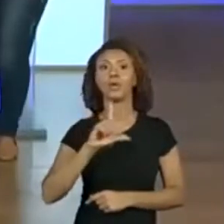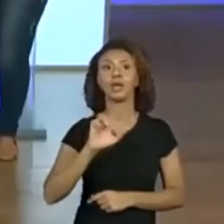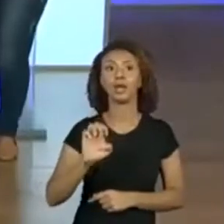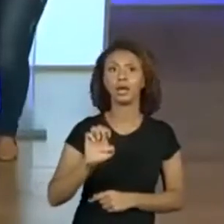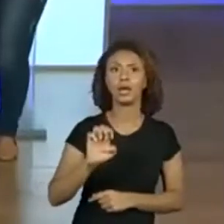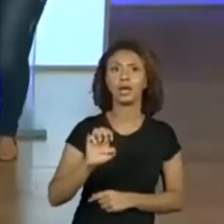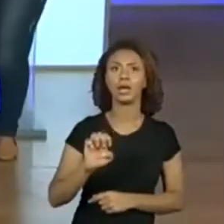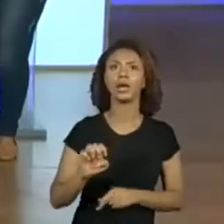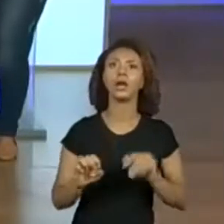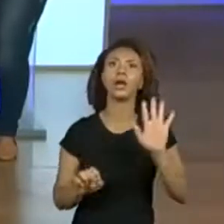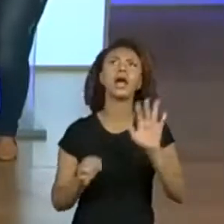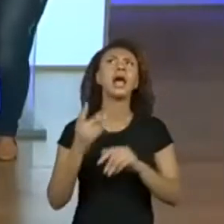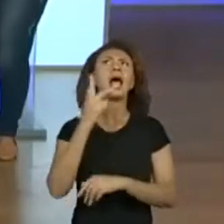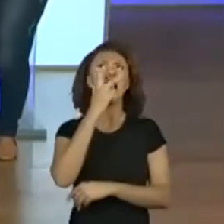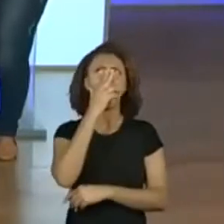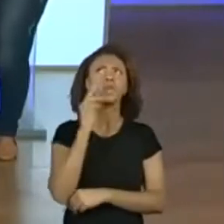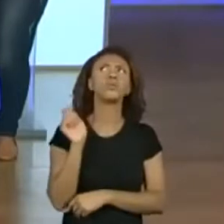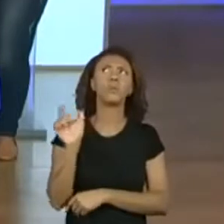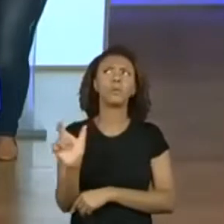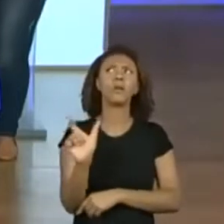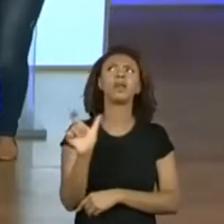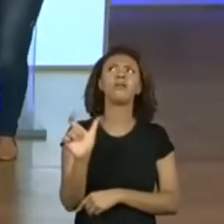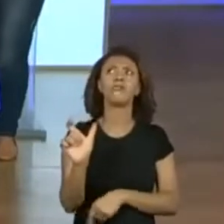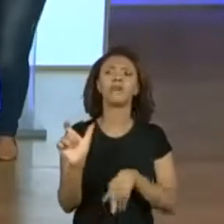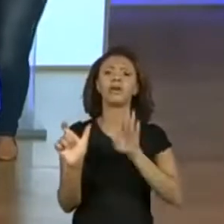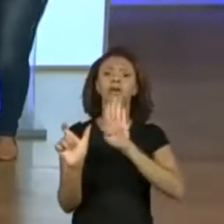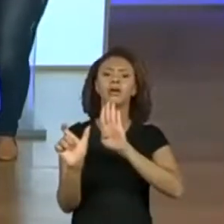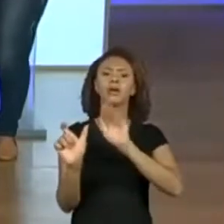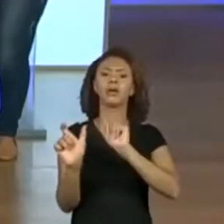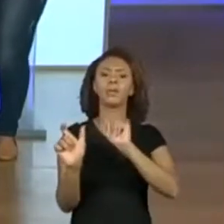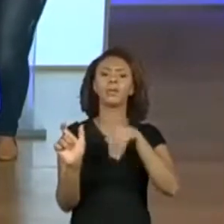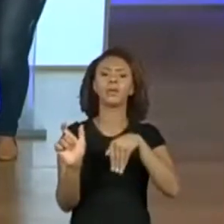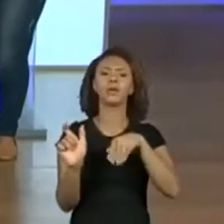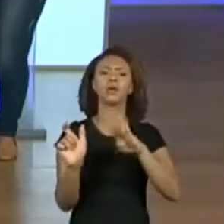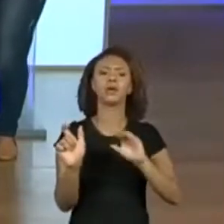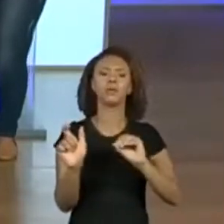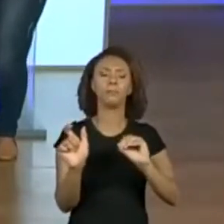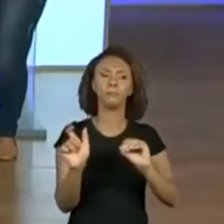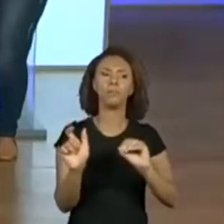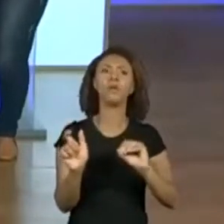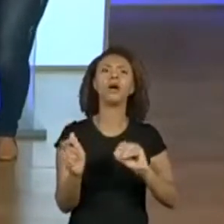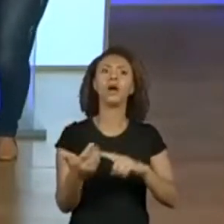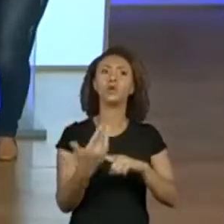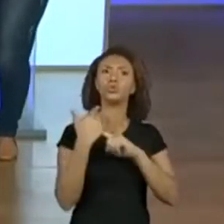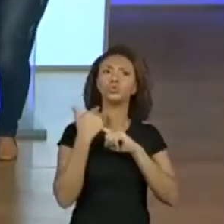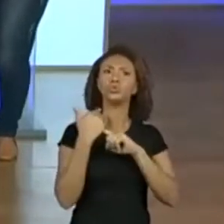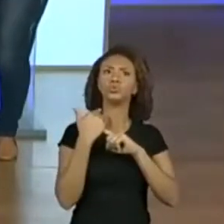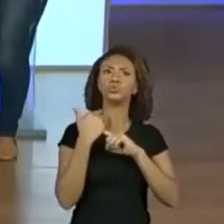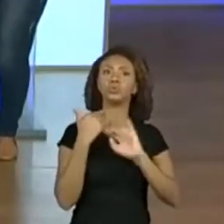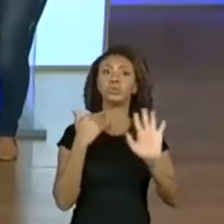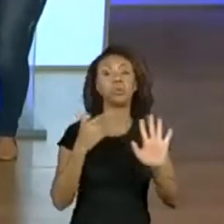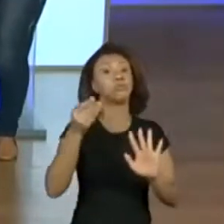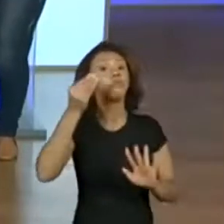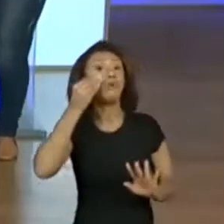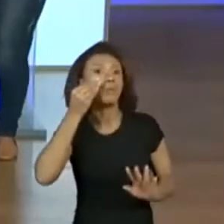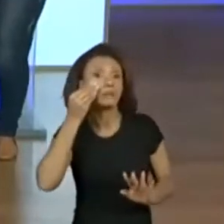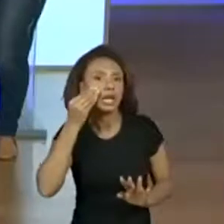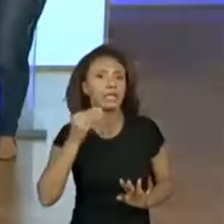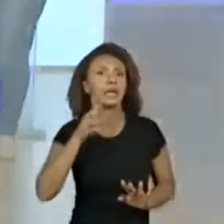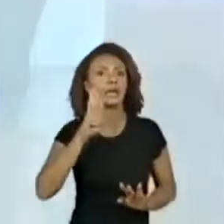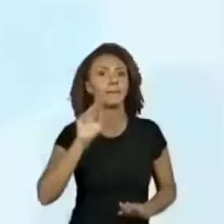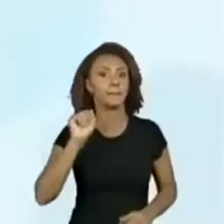palavra bambu ajuda a gente a descobrir bambolê. Ah, tá. Então, eu vou escrever bambu, ó.